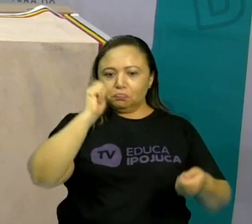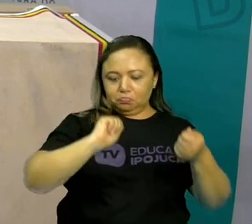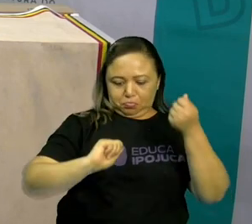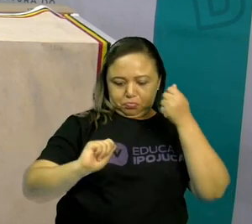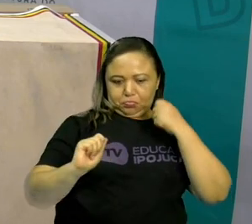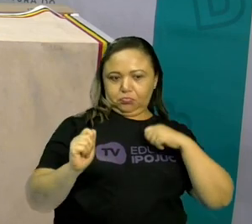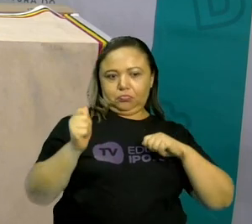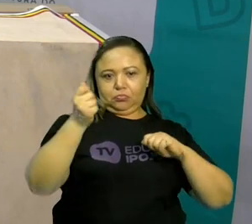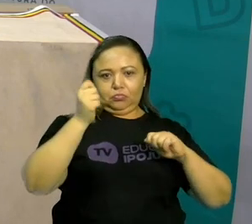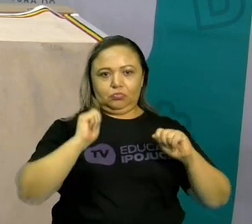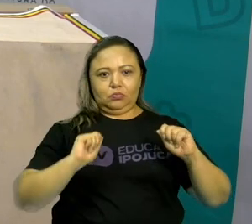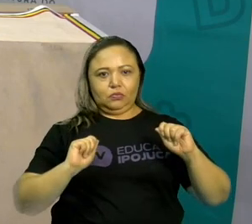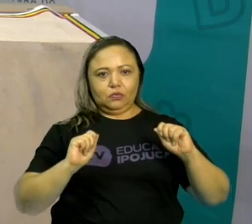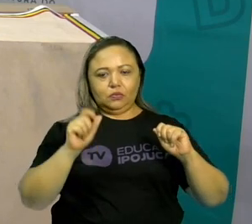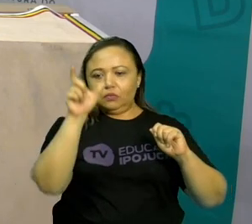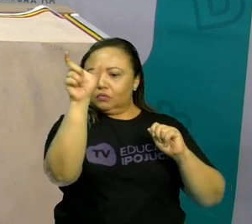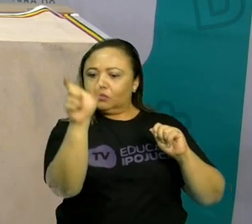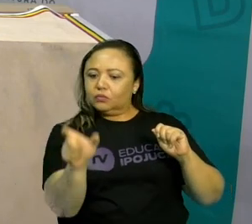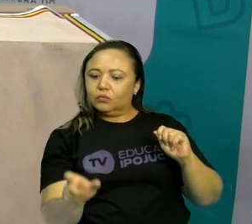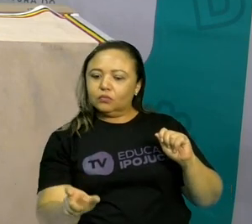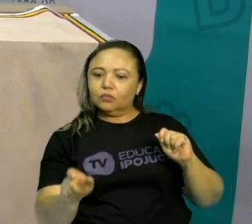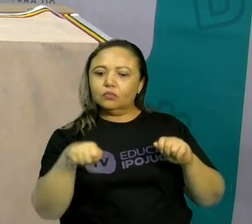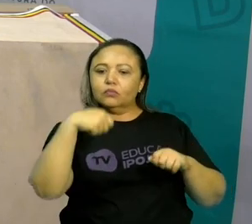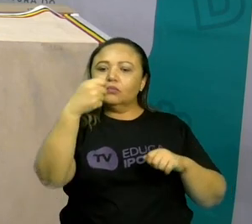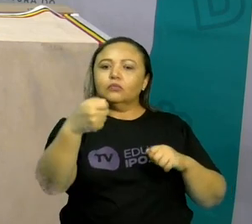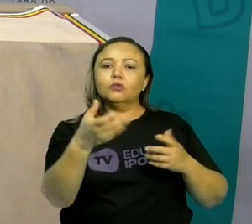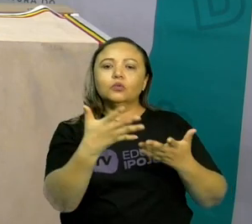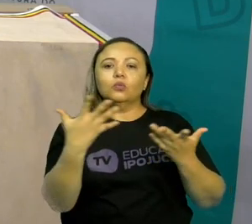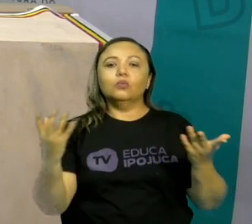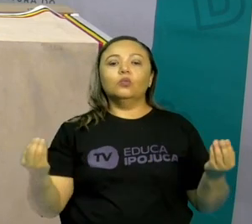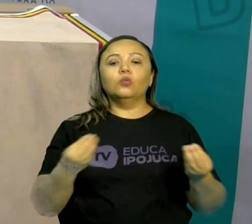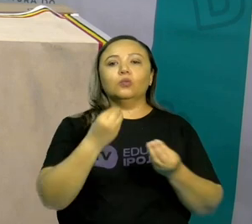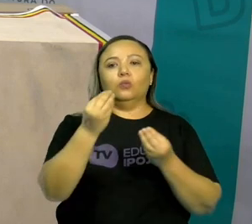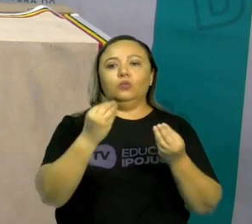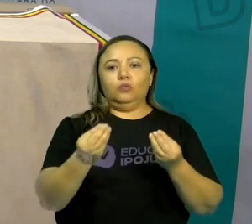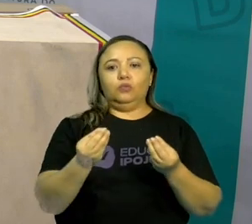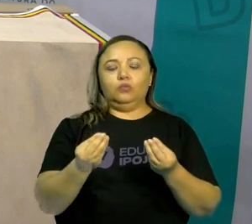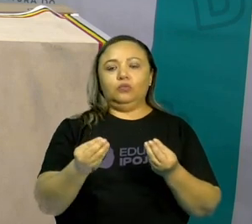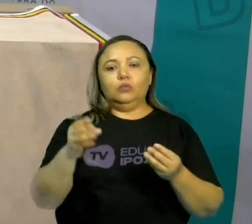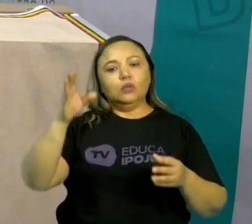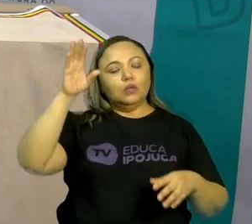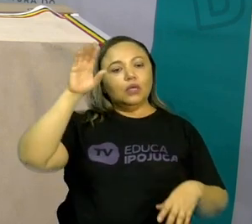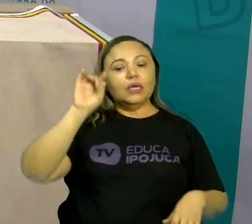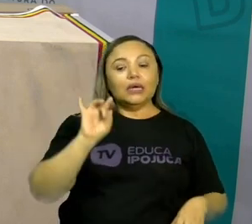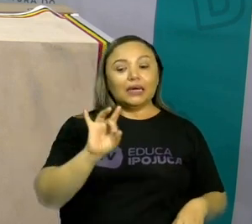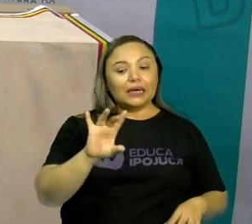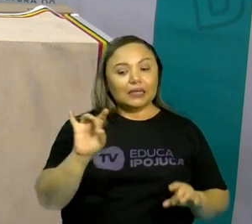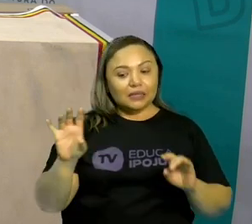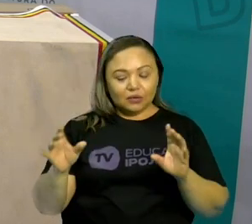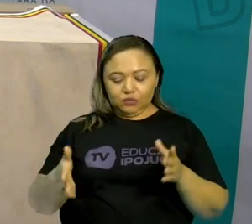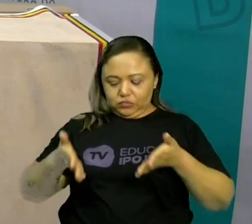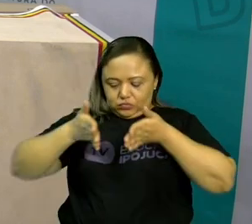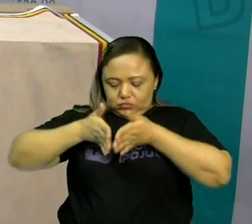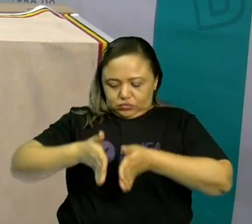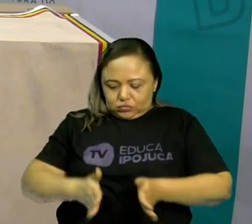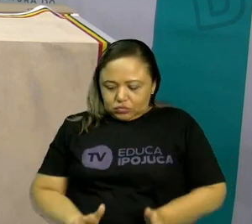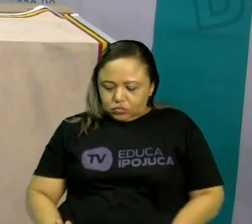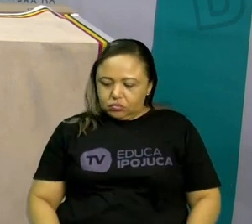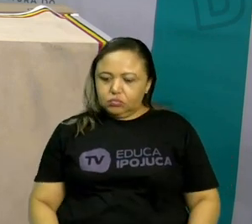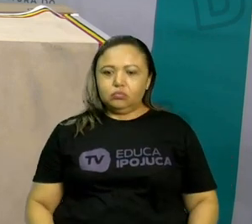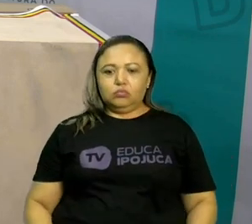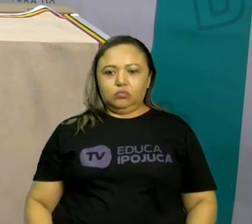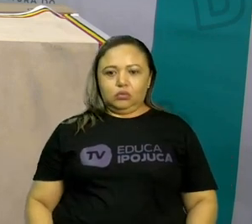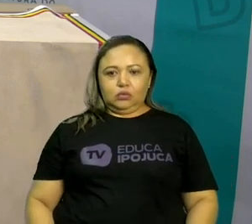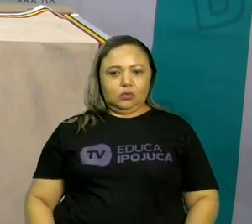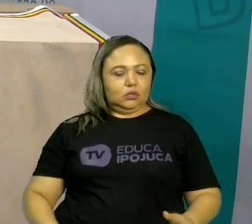Vamos aprender que quando nós nascemos, nós temos características do nosso